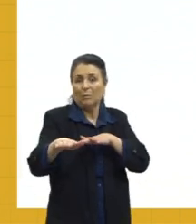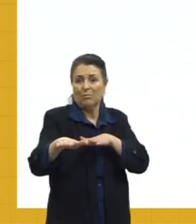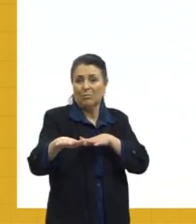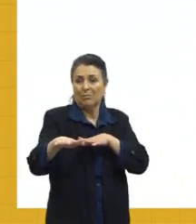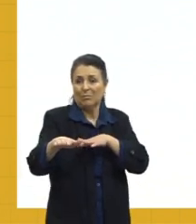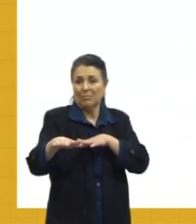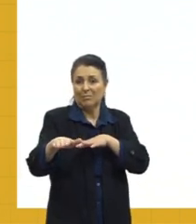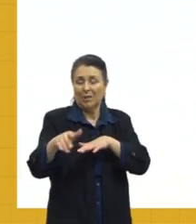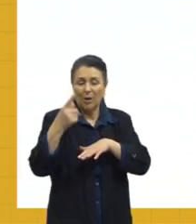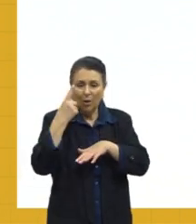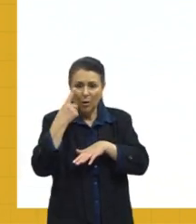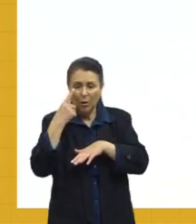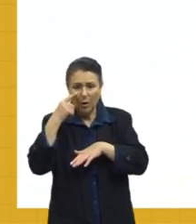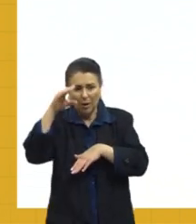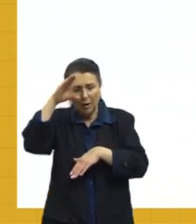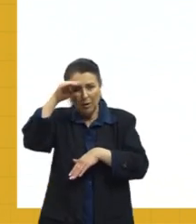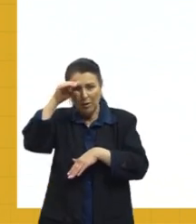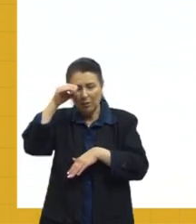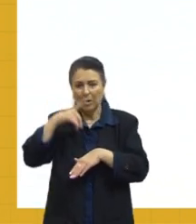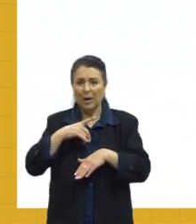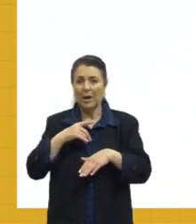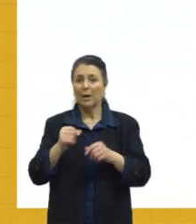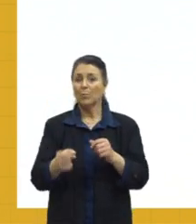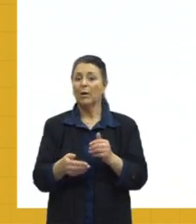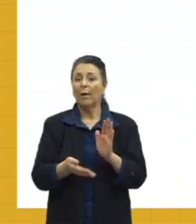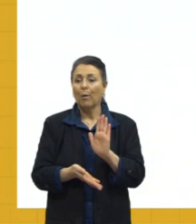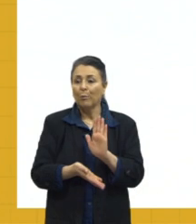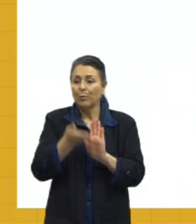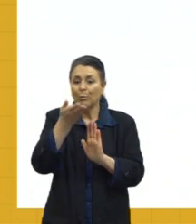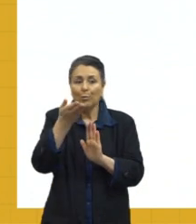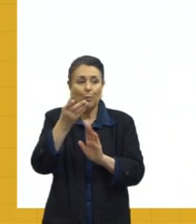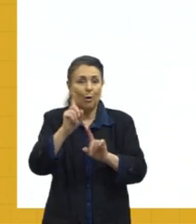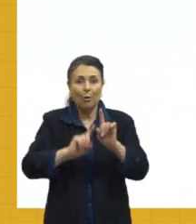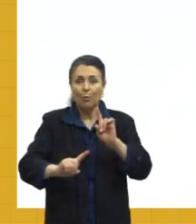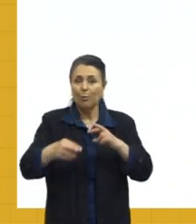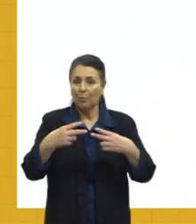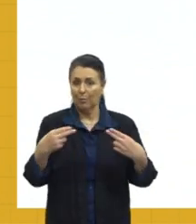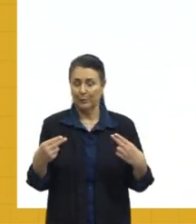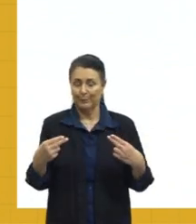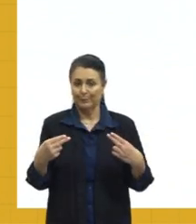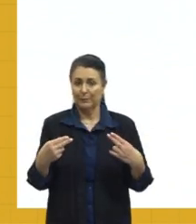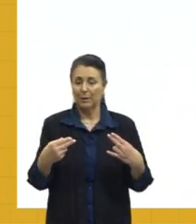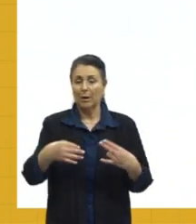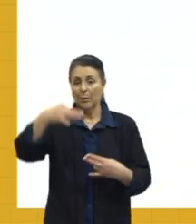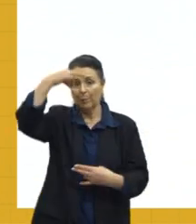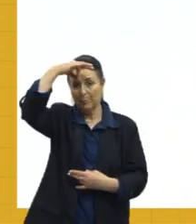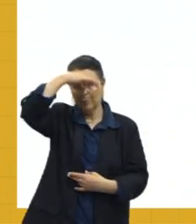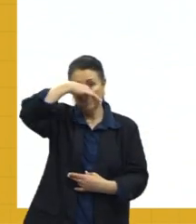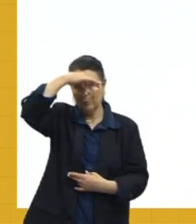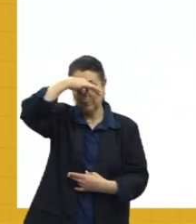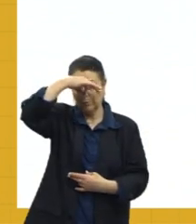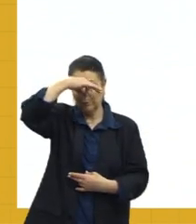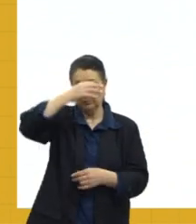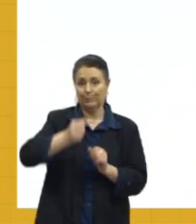gente parar pra observar, são todas as questões de aumento de alguma coisa. Vamos pegar aqui, Peru, né,